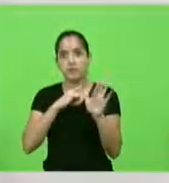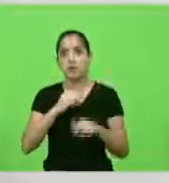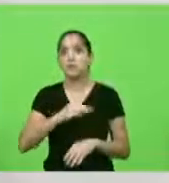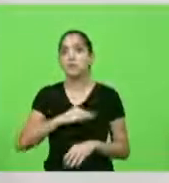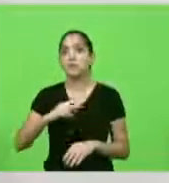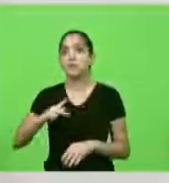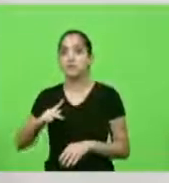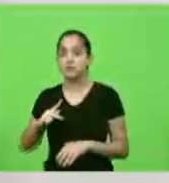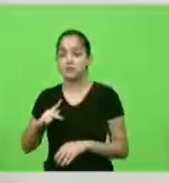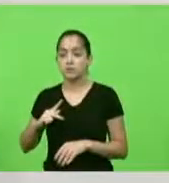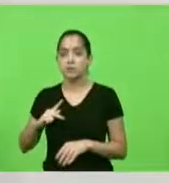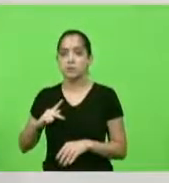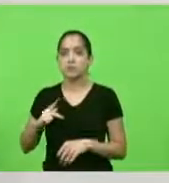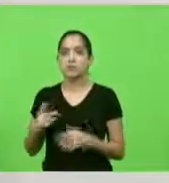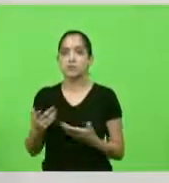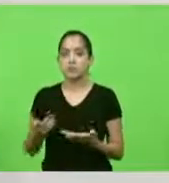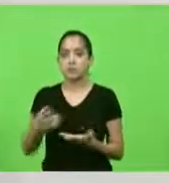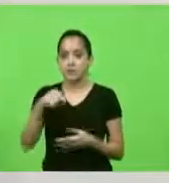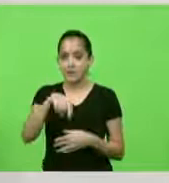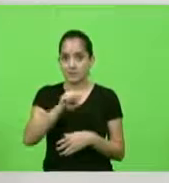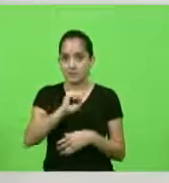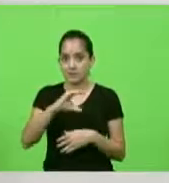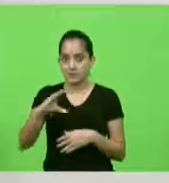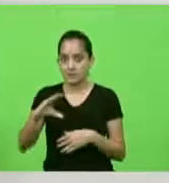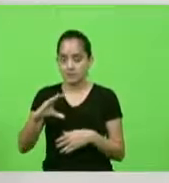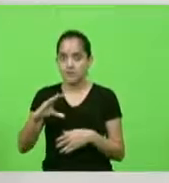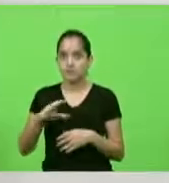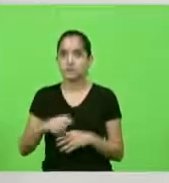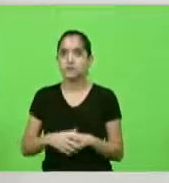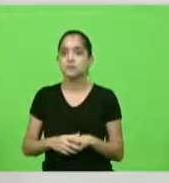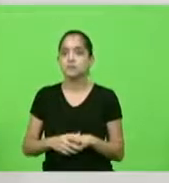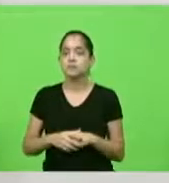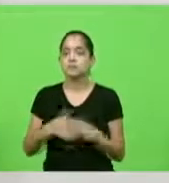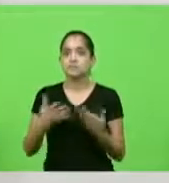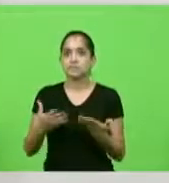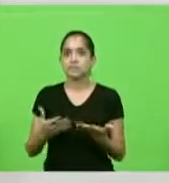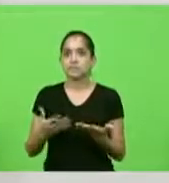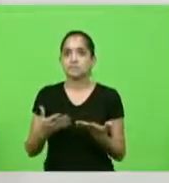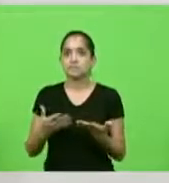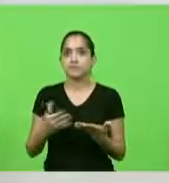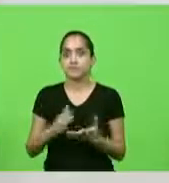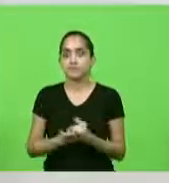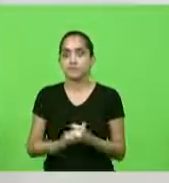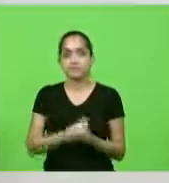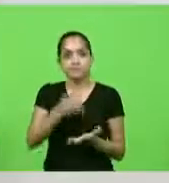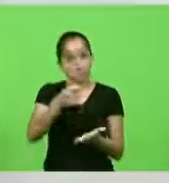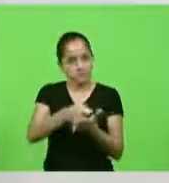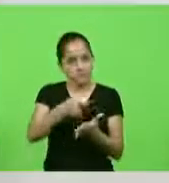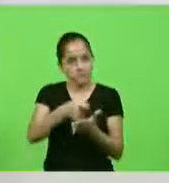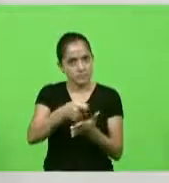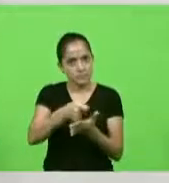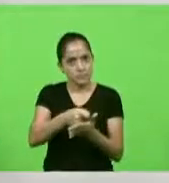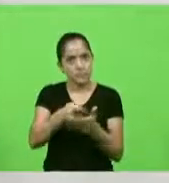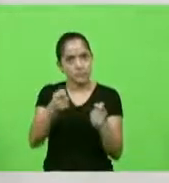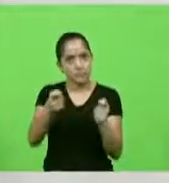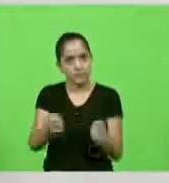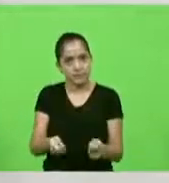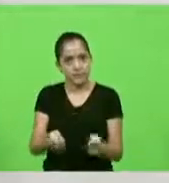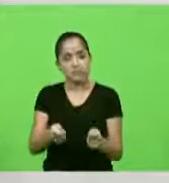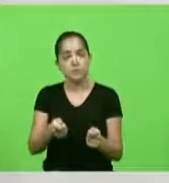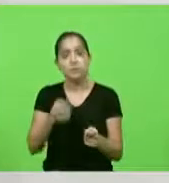público de santa catarina conhecido amplamente por seu rigor pediu